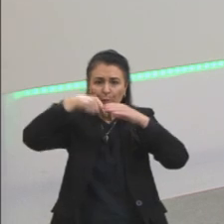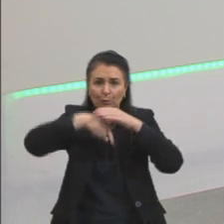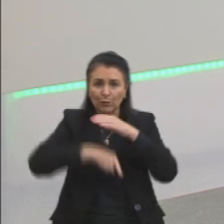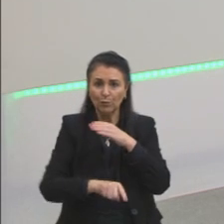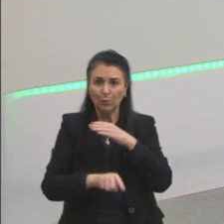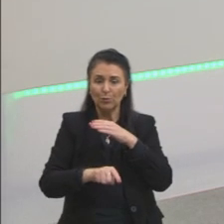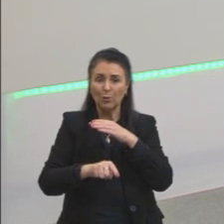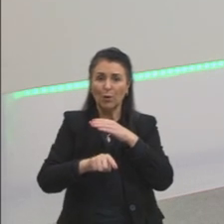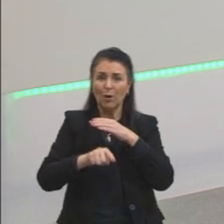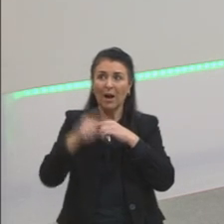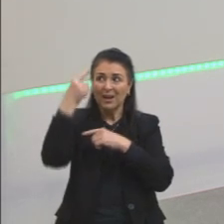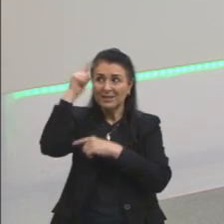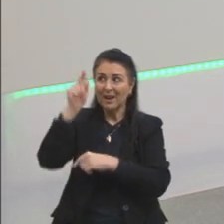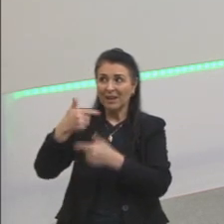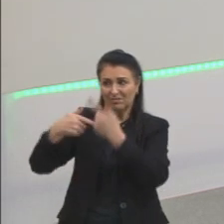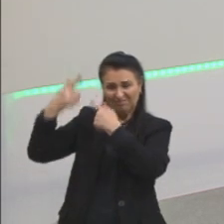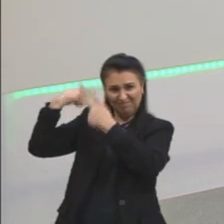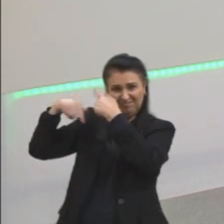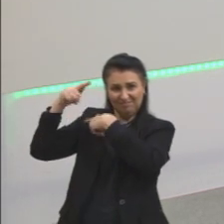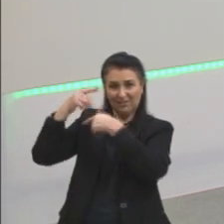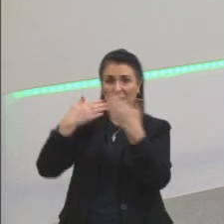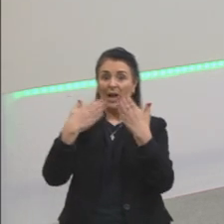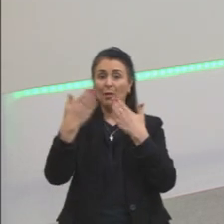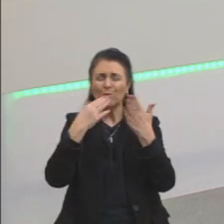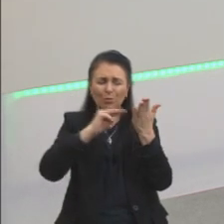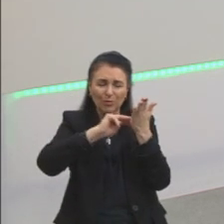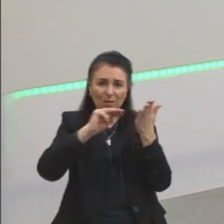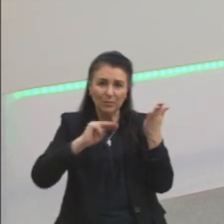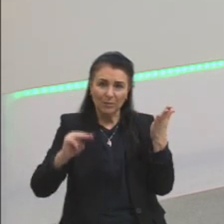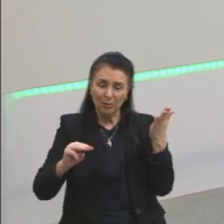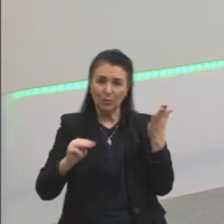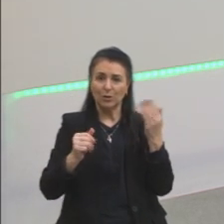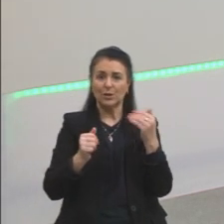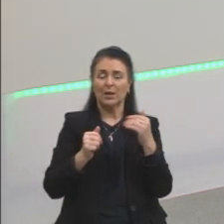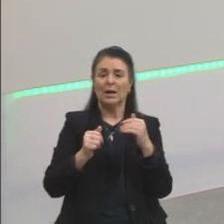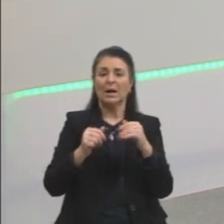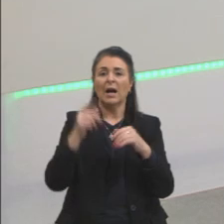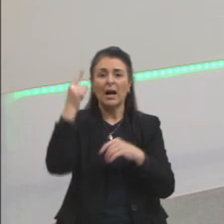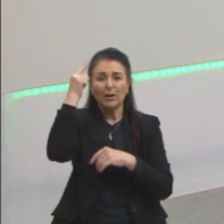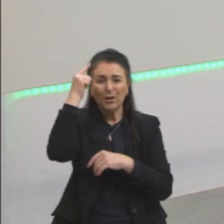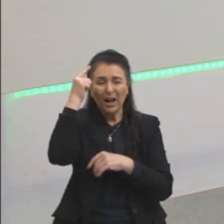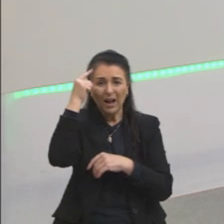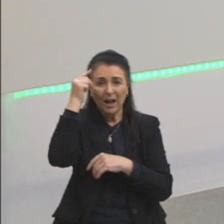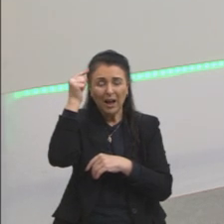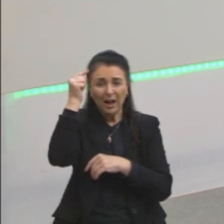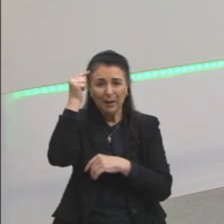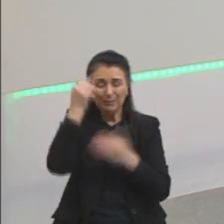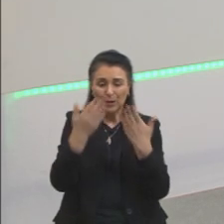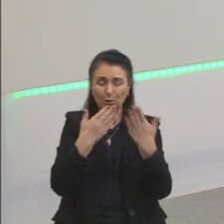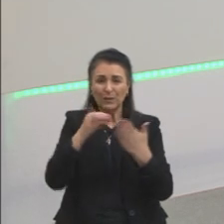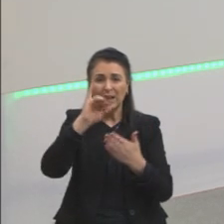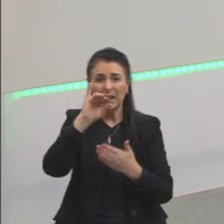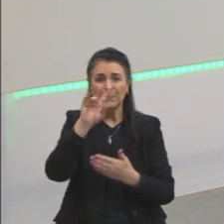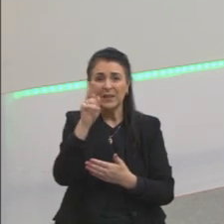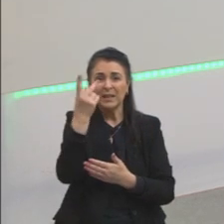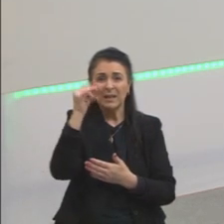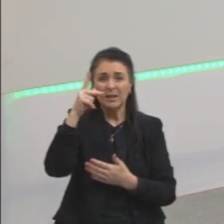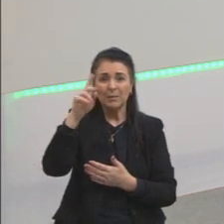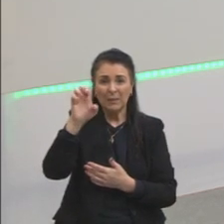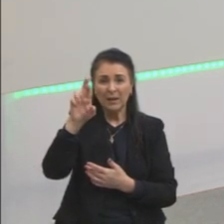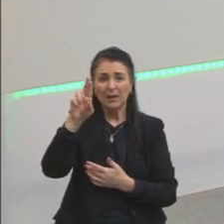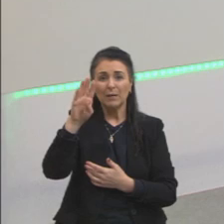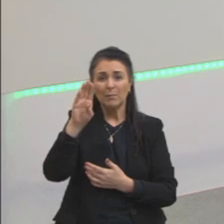O método cartesiano, a dúvida metódica, a dúvida hiperbólica, tudo que vem nos sentidos para Descartes